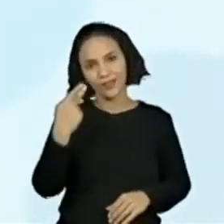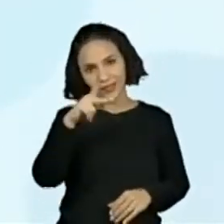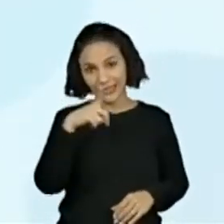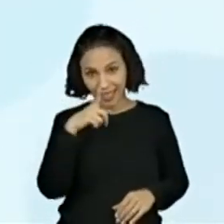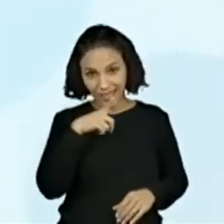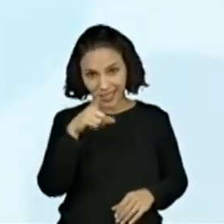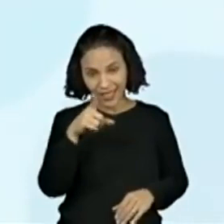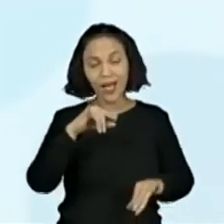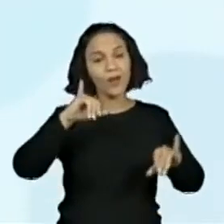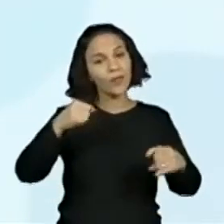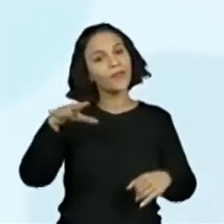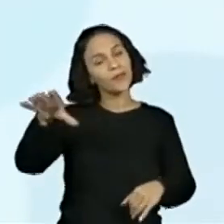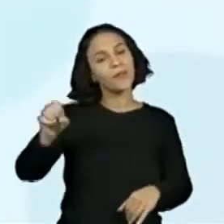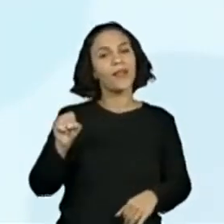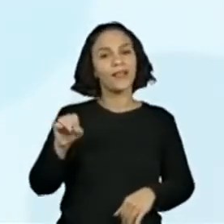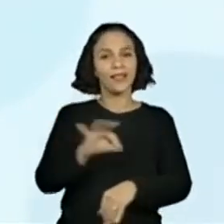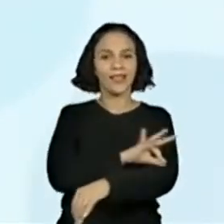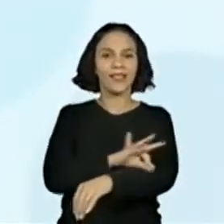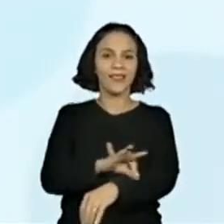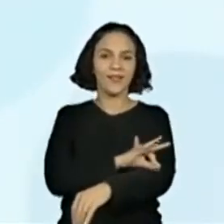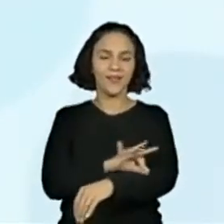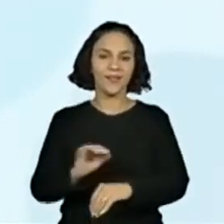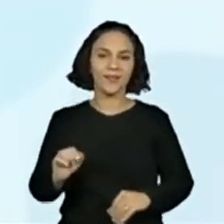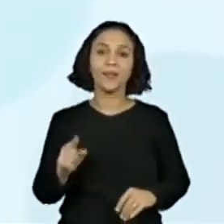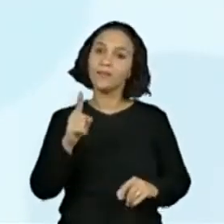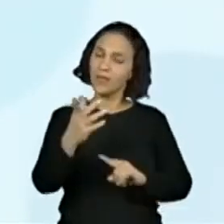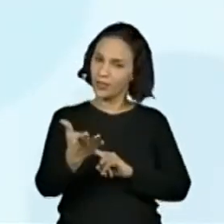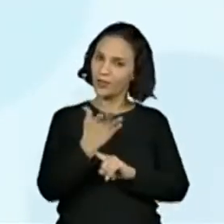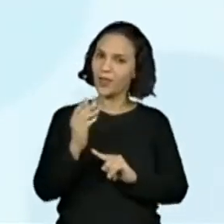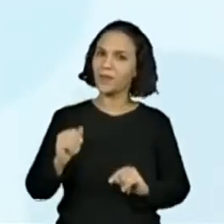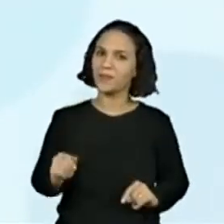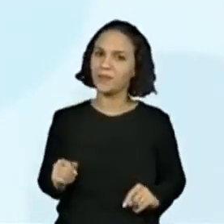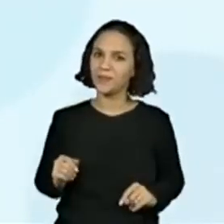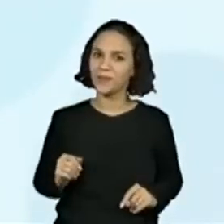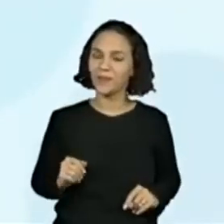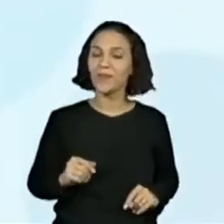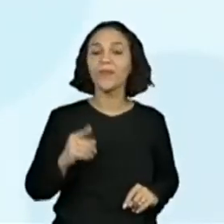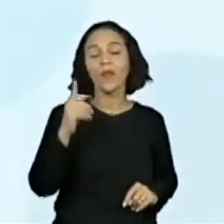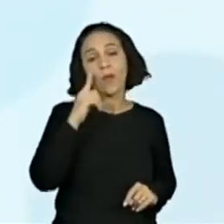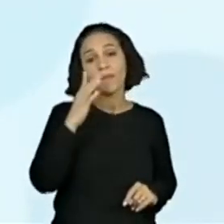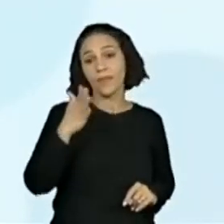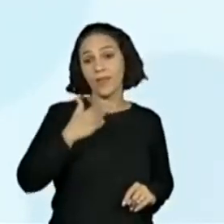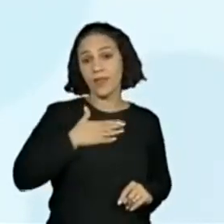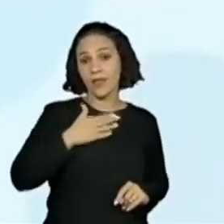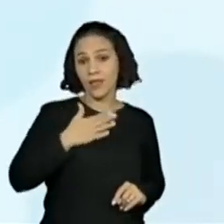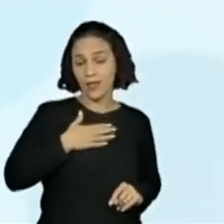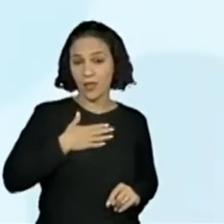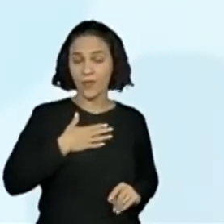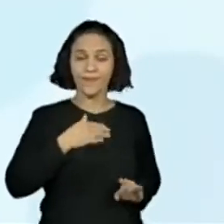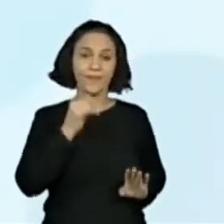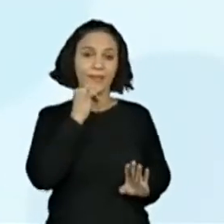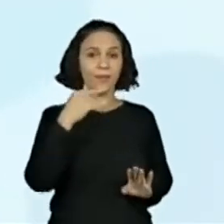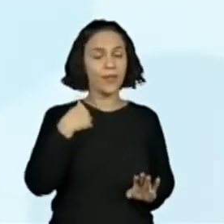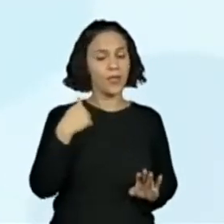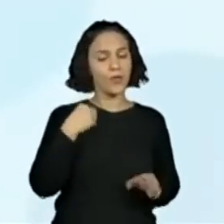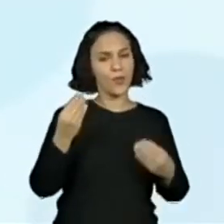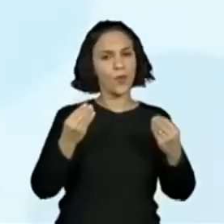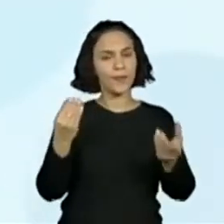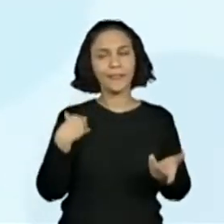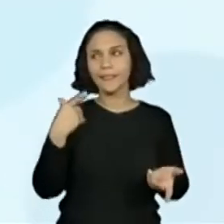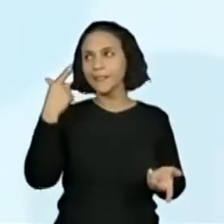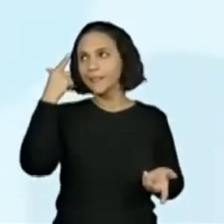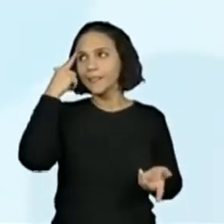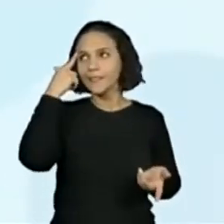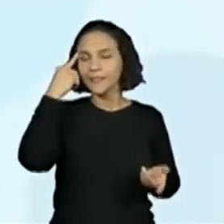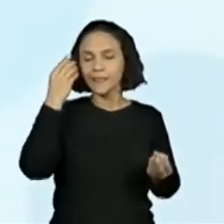perímetro de alguns objetos. Mas eu quero a ajuda de vocês. Eu vou ser o instrumento de medição. Então, isso